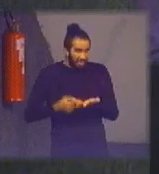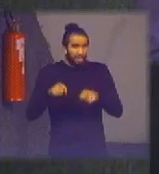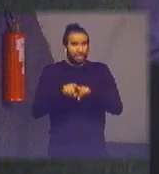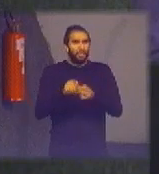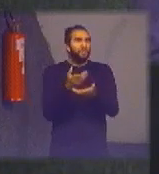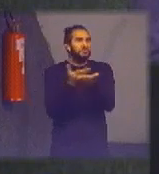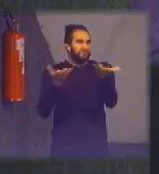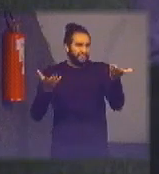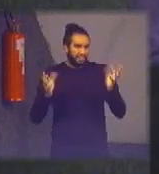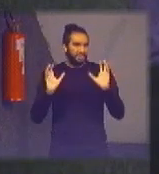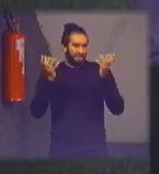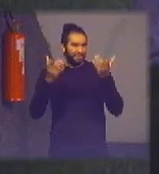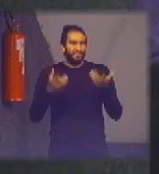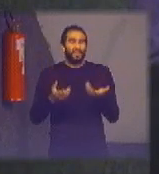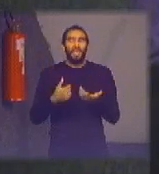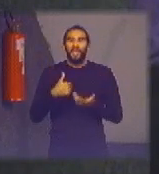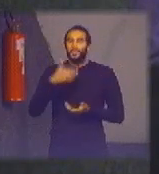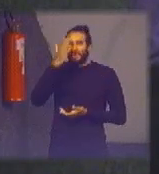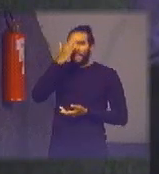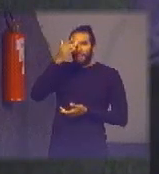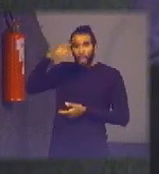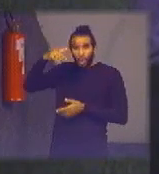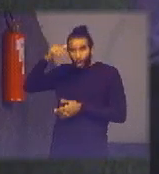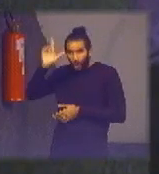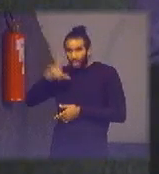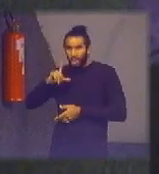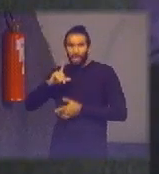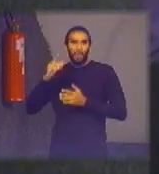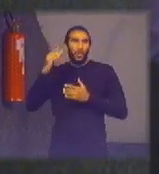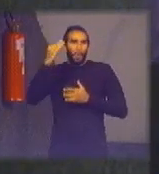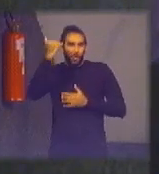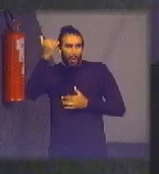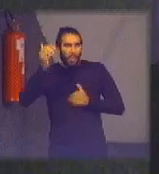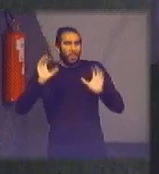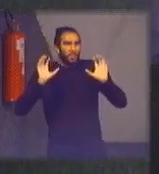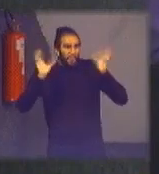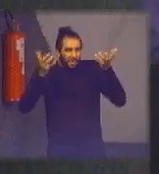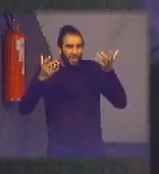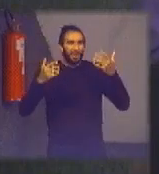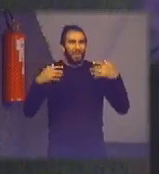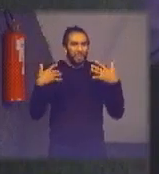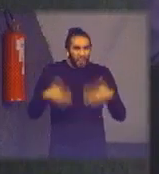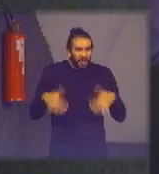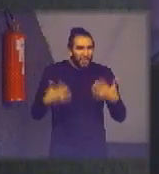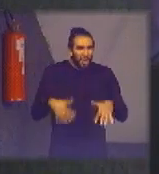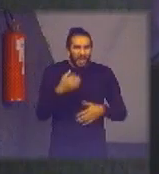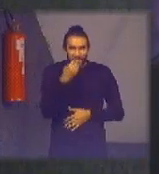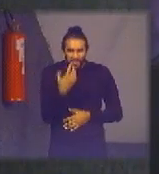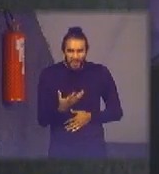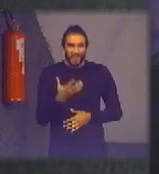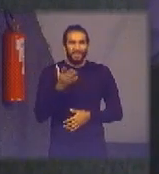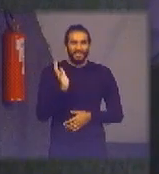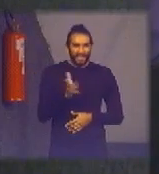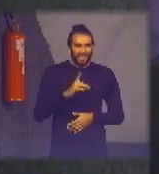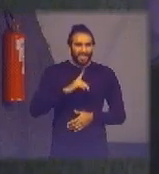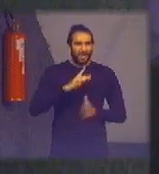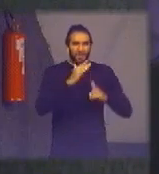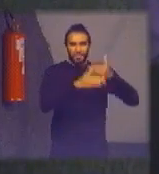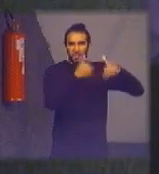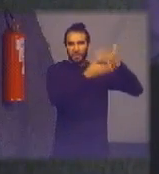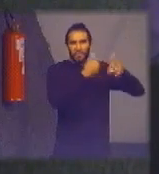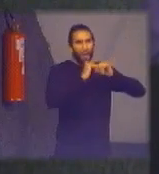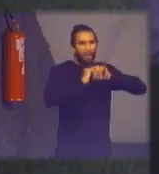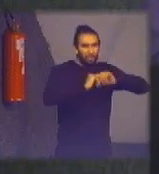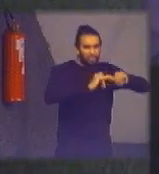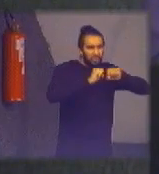aqui eu fiquei sabendo que ontem foi um evento aqui de bastante sucesso eu acho que é um evento que já está falando por si e a reputação dele já o